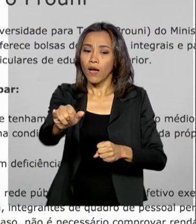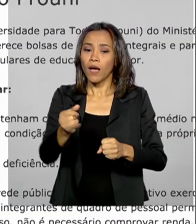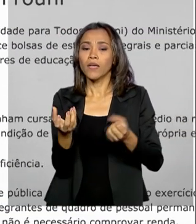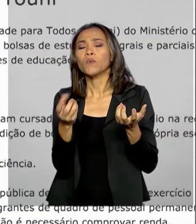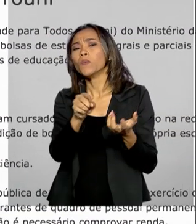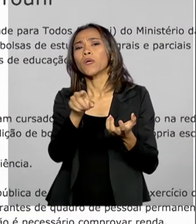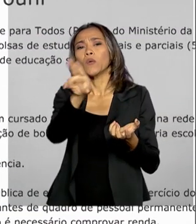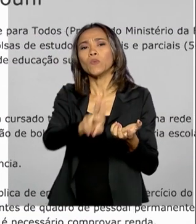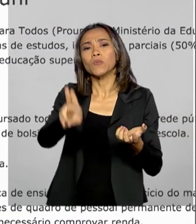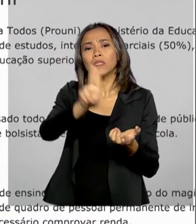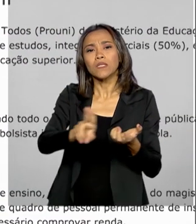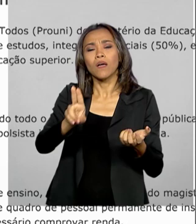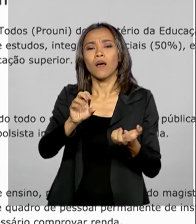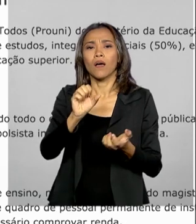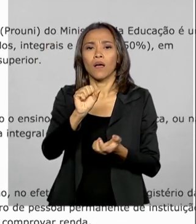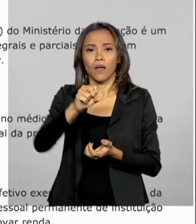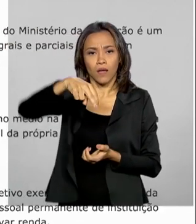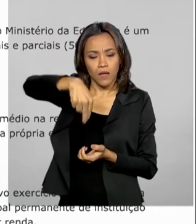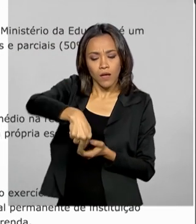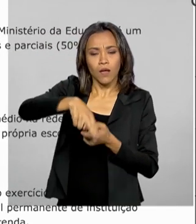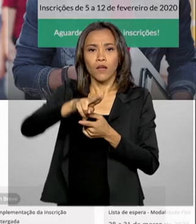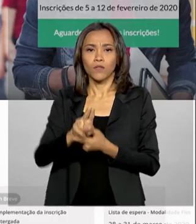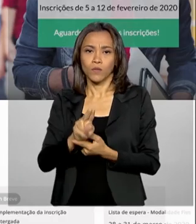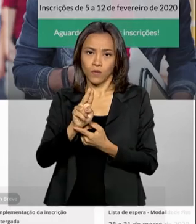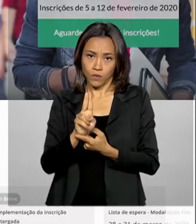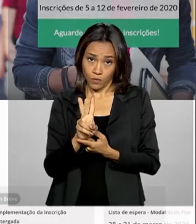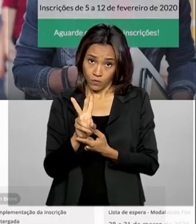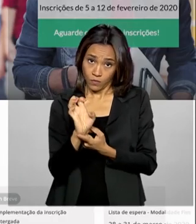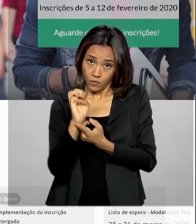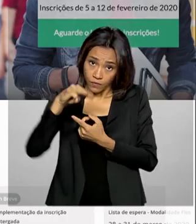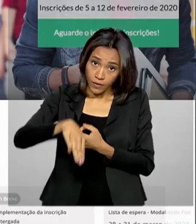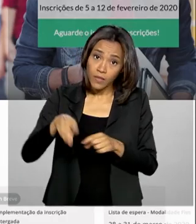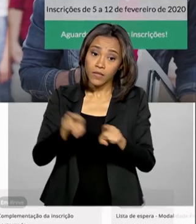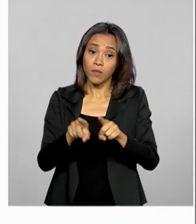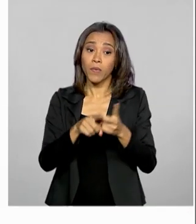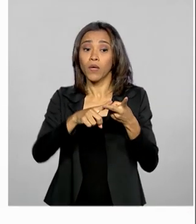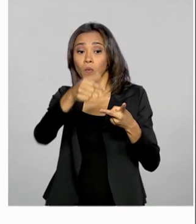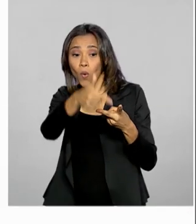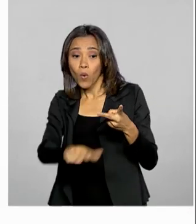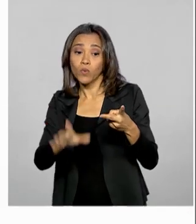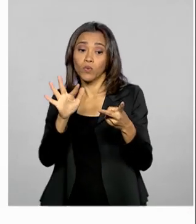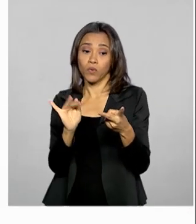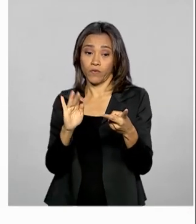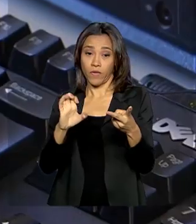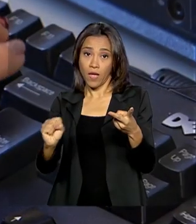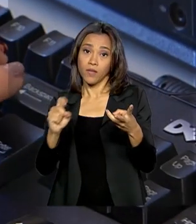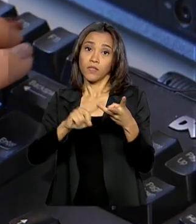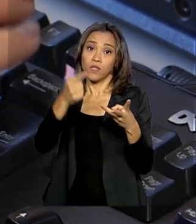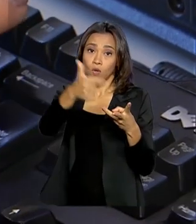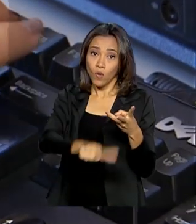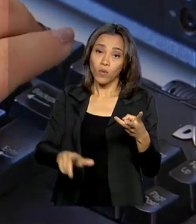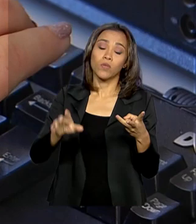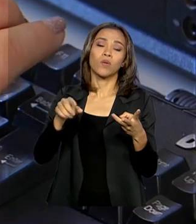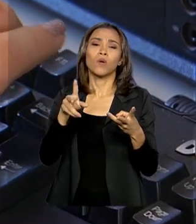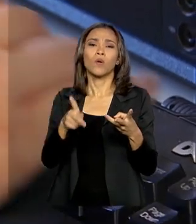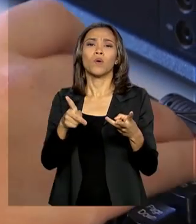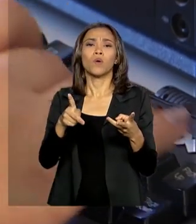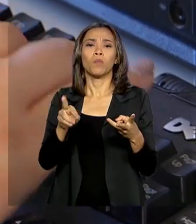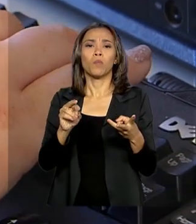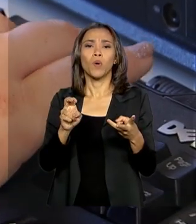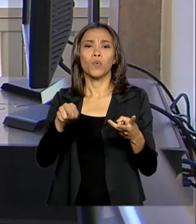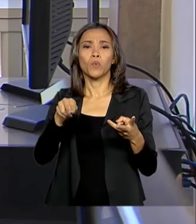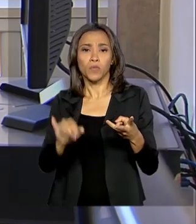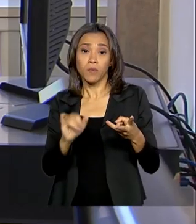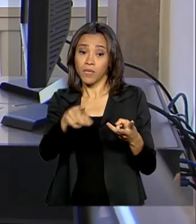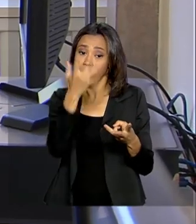plataformas do Programa Universidade para Todos, o ProUni, e do Fundo de Financiamento Estudantil, o FIES. E além de facilitar a vida